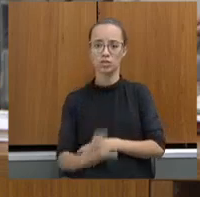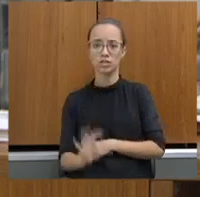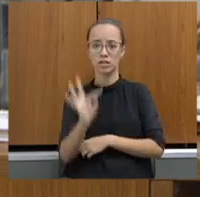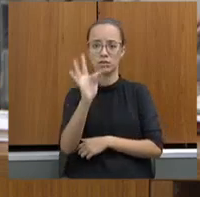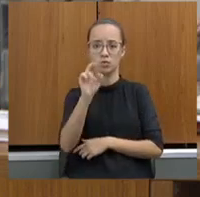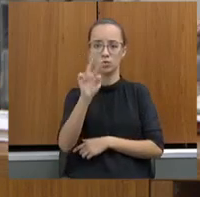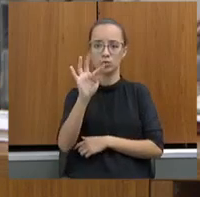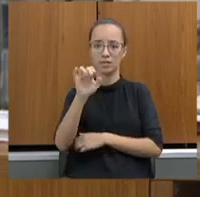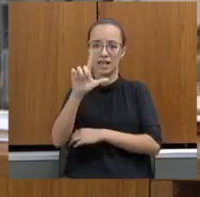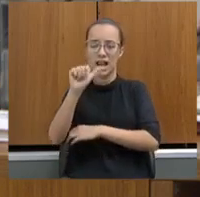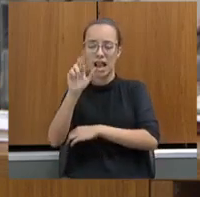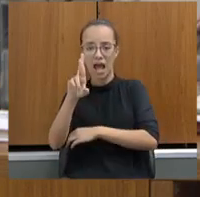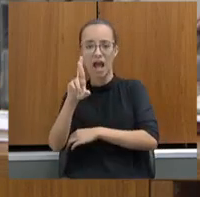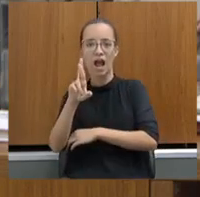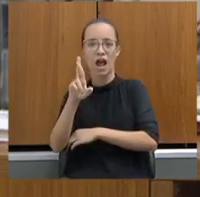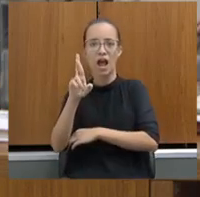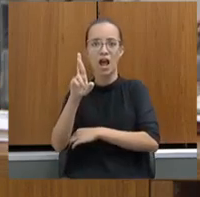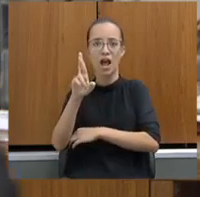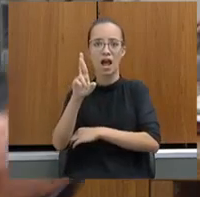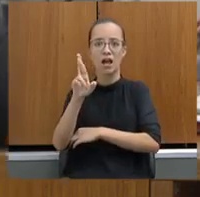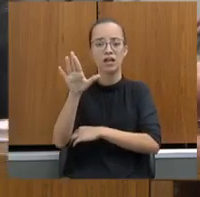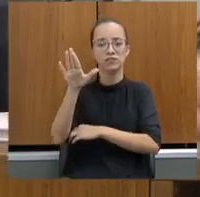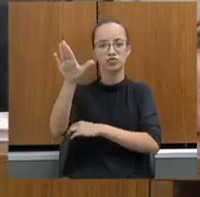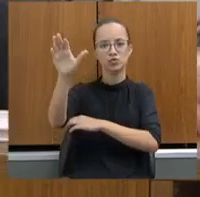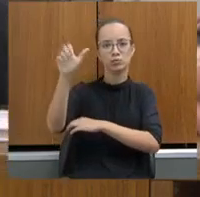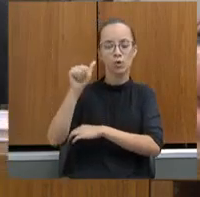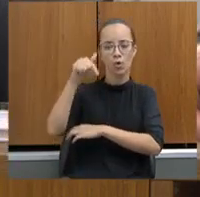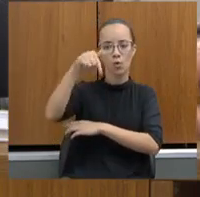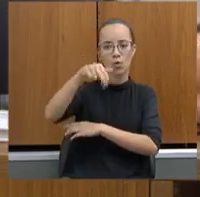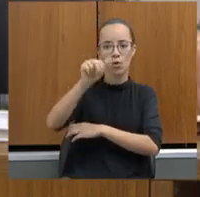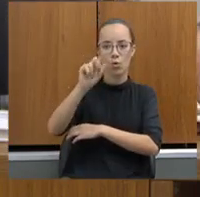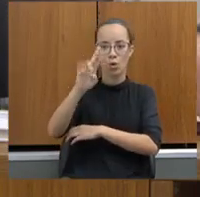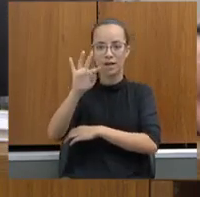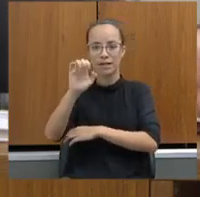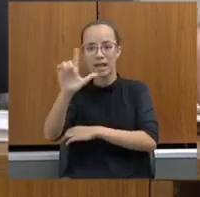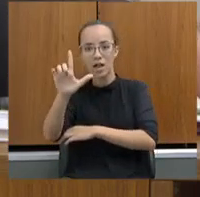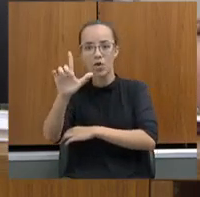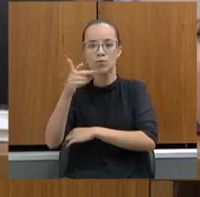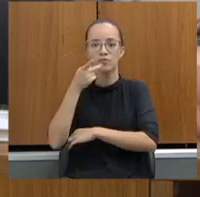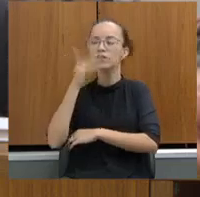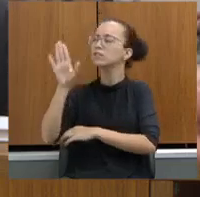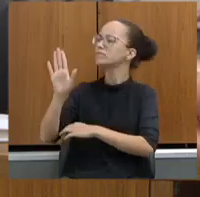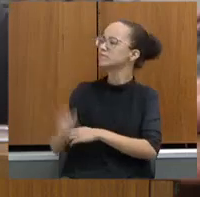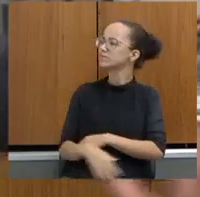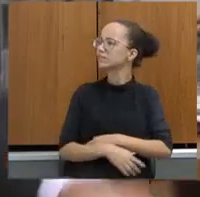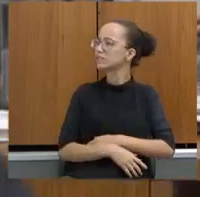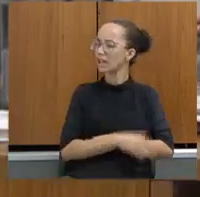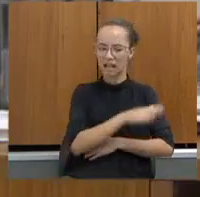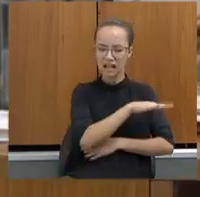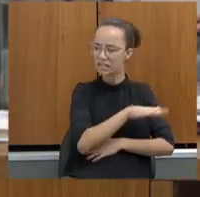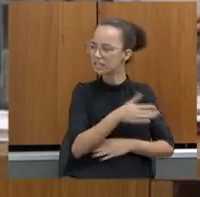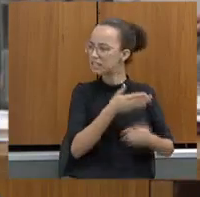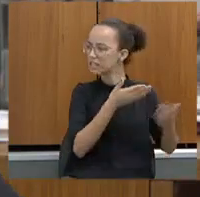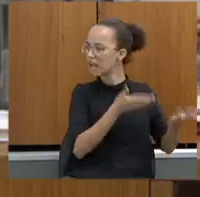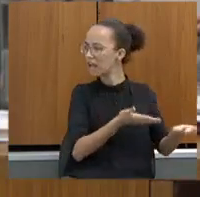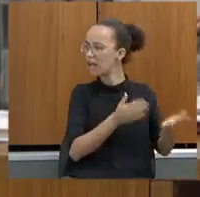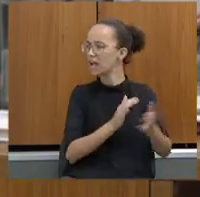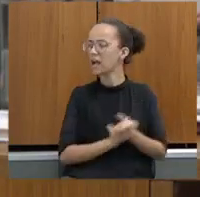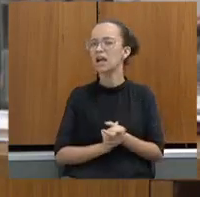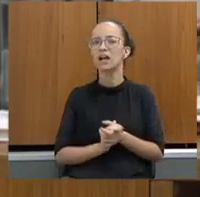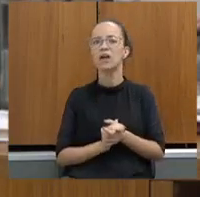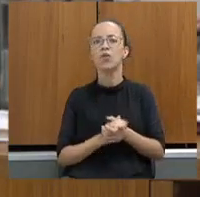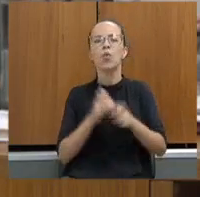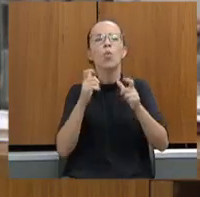do quartel para falar com os pais que ia tomar as crianças dos pais. Cadê o pátrio